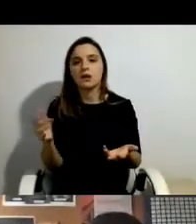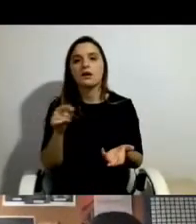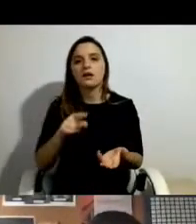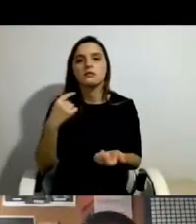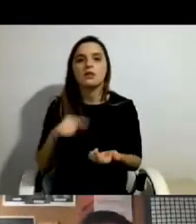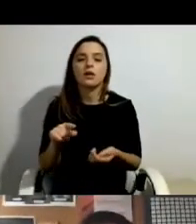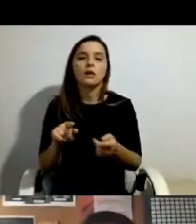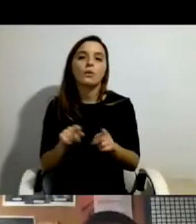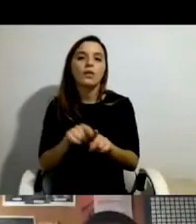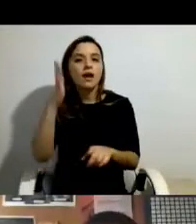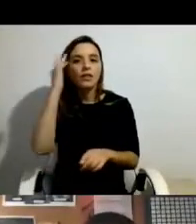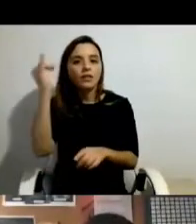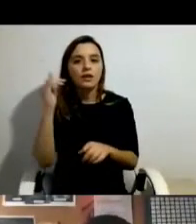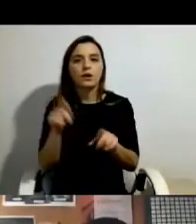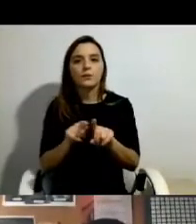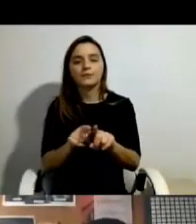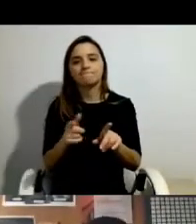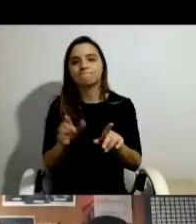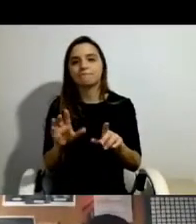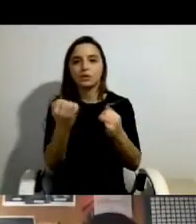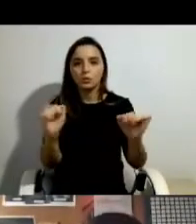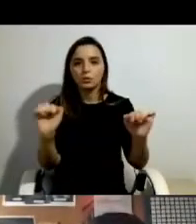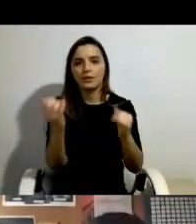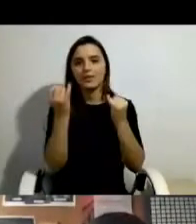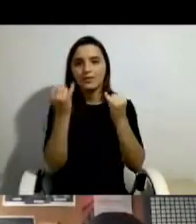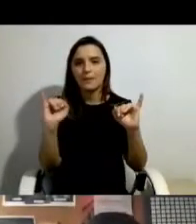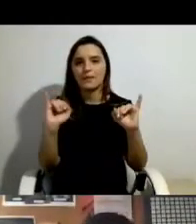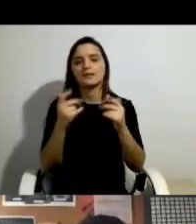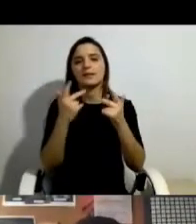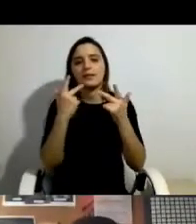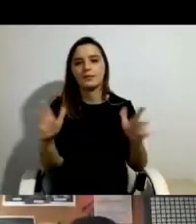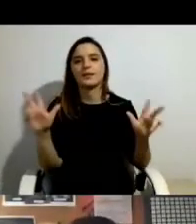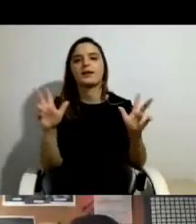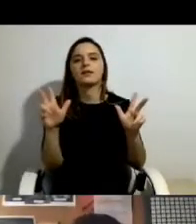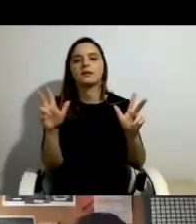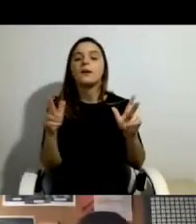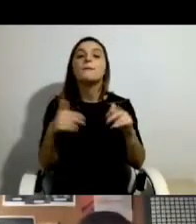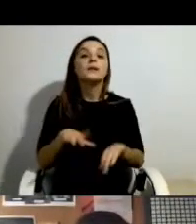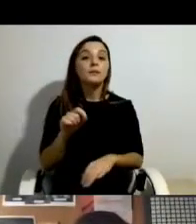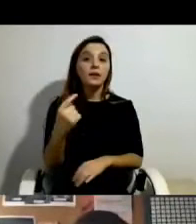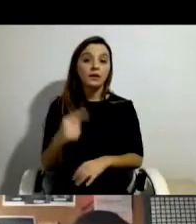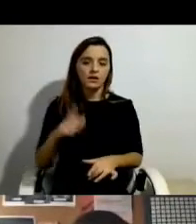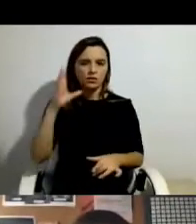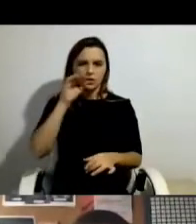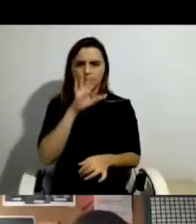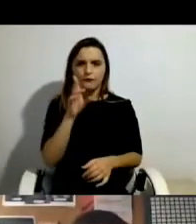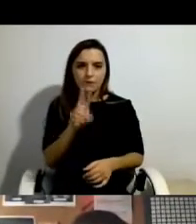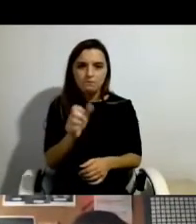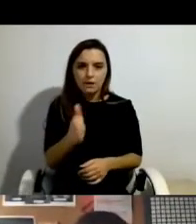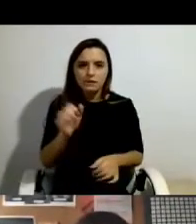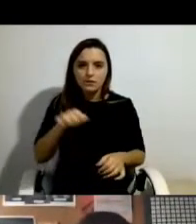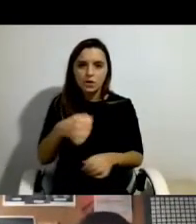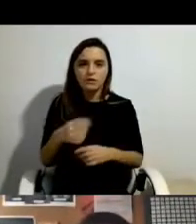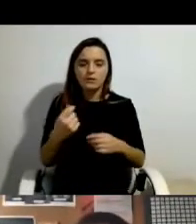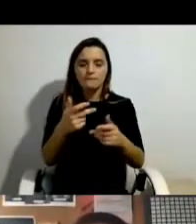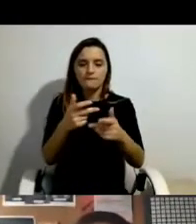ideia da autonomia e da independência, da liberdade, mas há aqui também a questão, não sei se vêem aqui o sublinhado neste